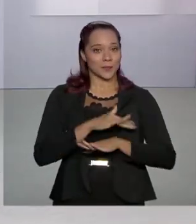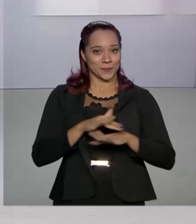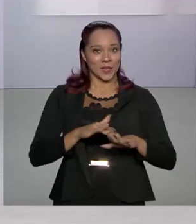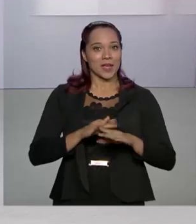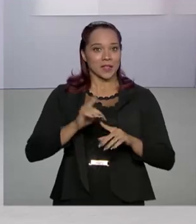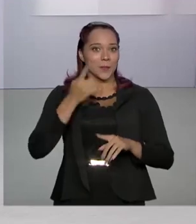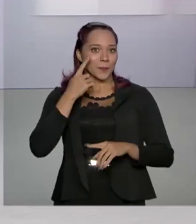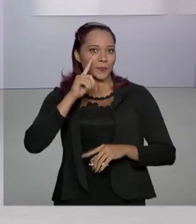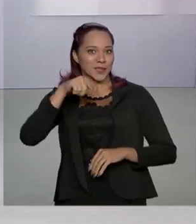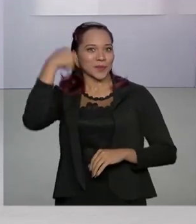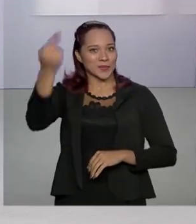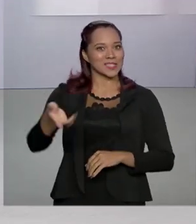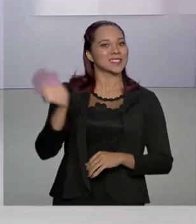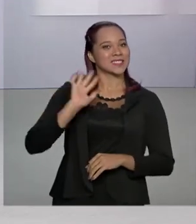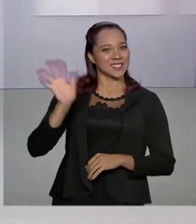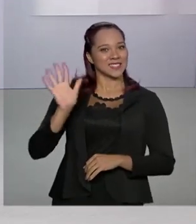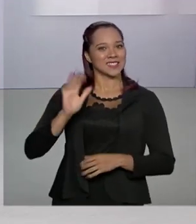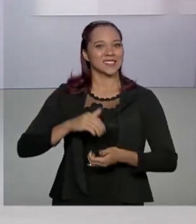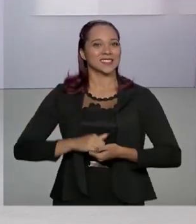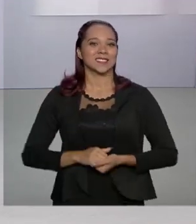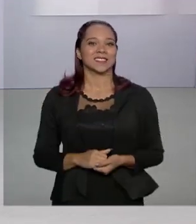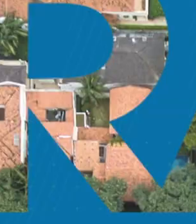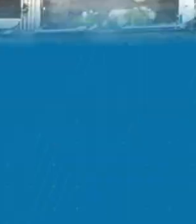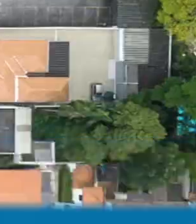vemos na próxima edição. Até lá. Tchau.